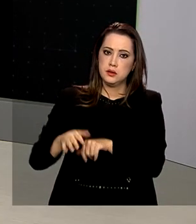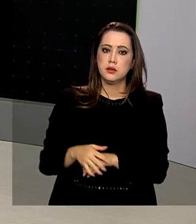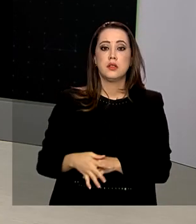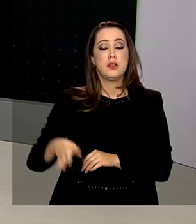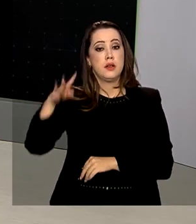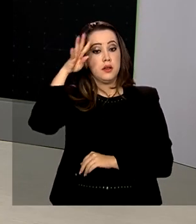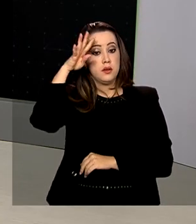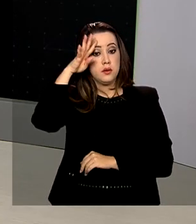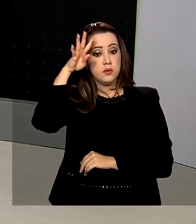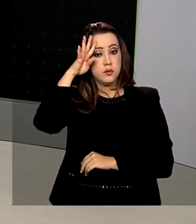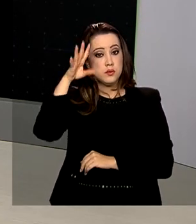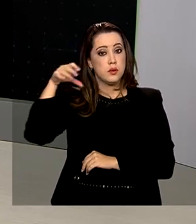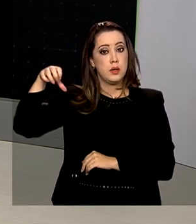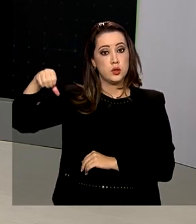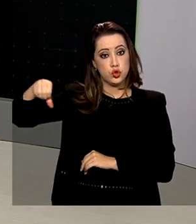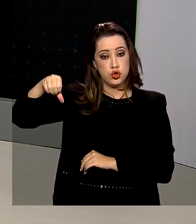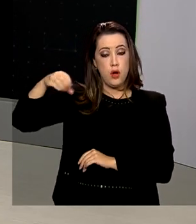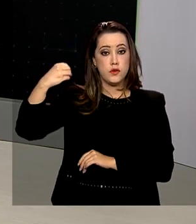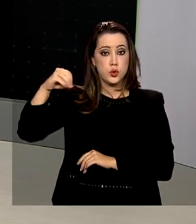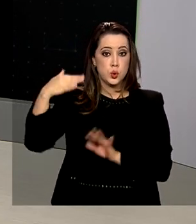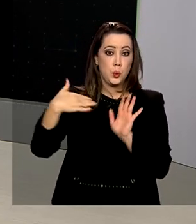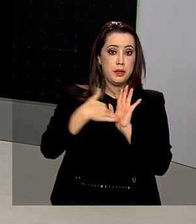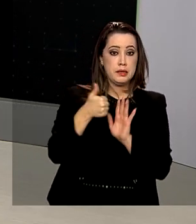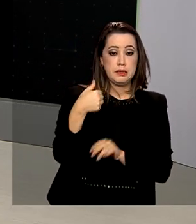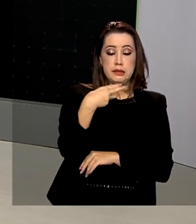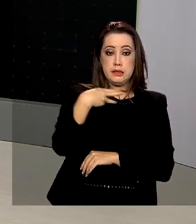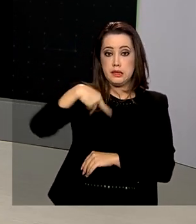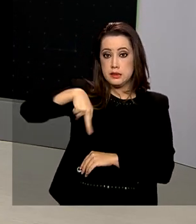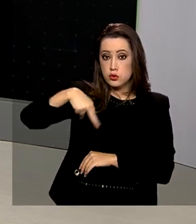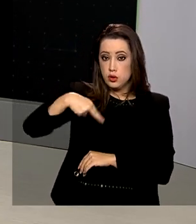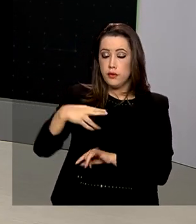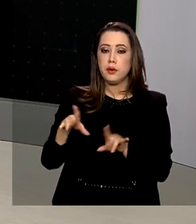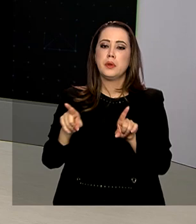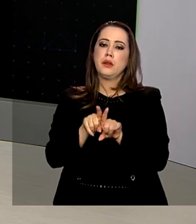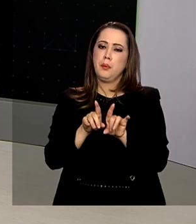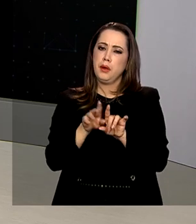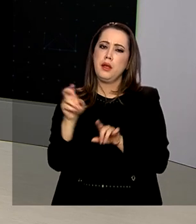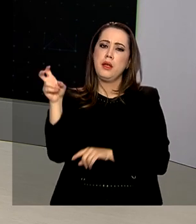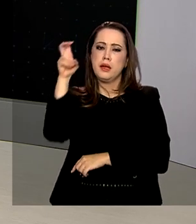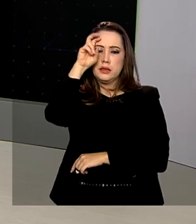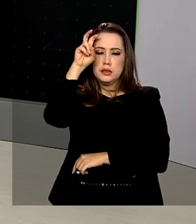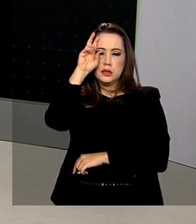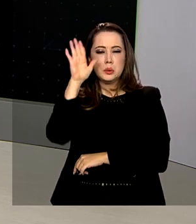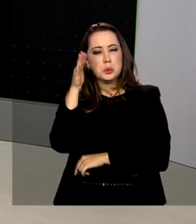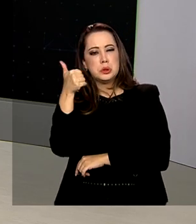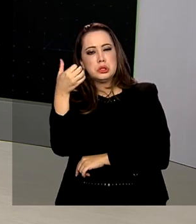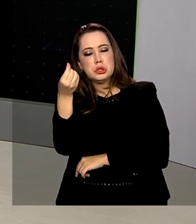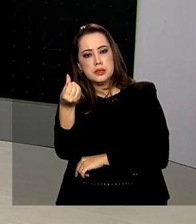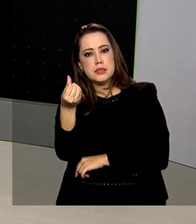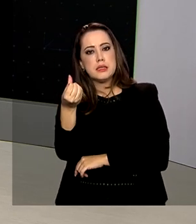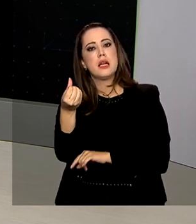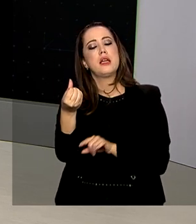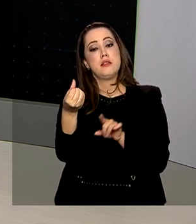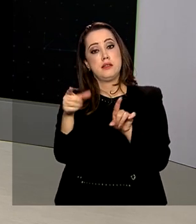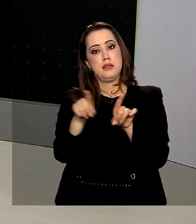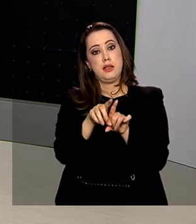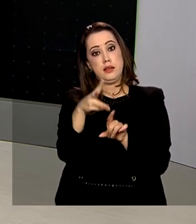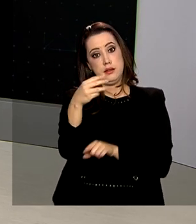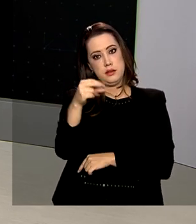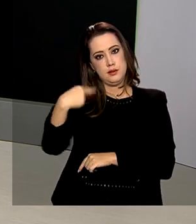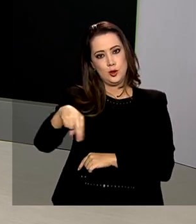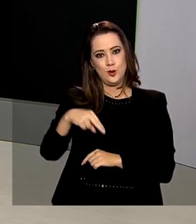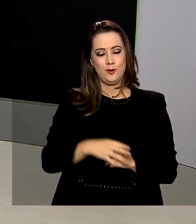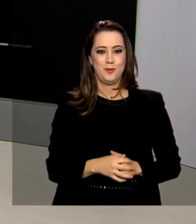a quarta parcela entre 9 de outubro e 13 de novembro e por fim a quinta parcela entre 16 e 30 de